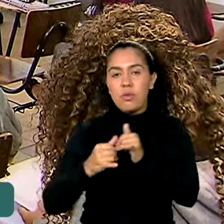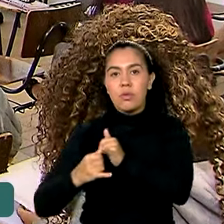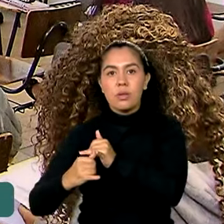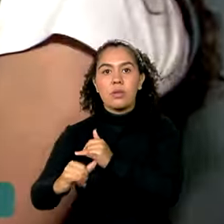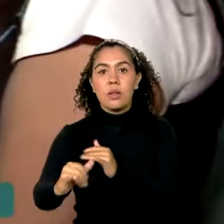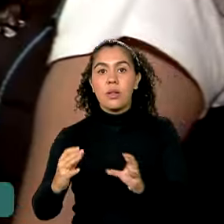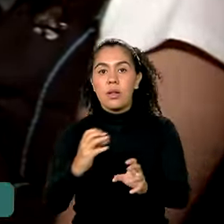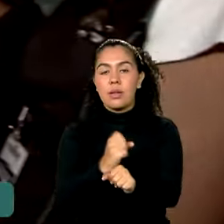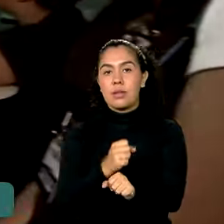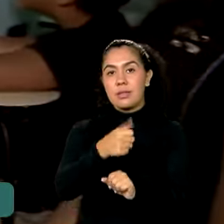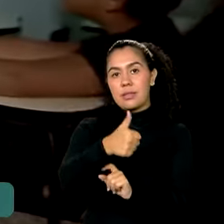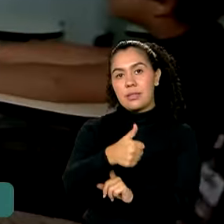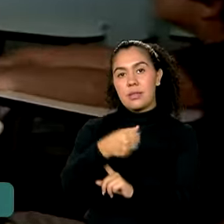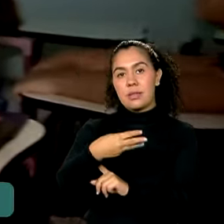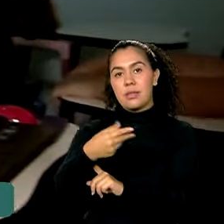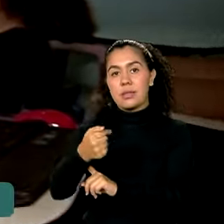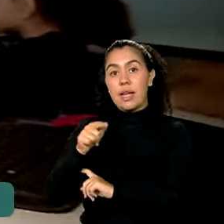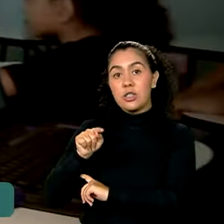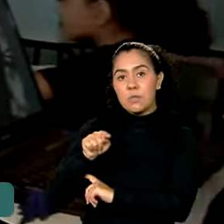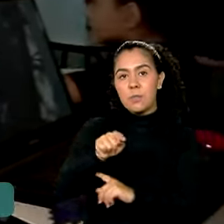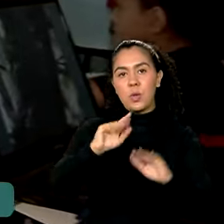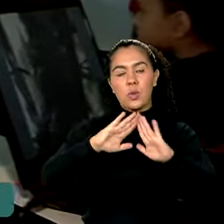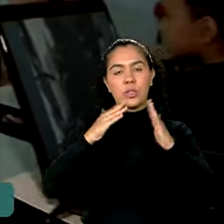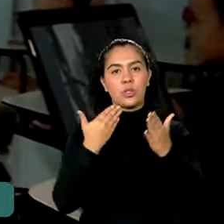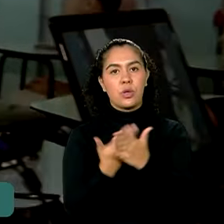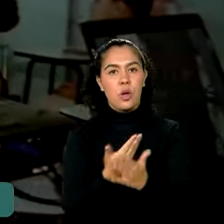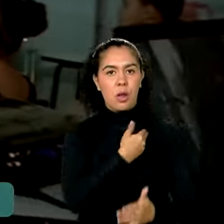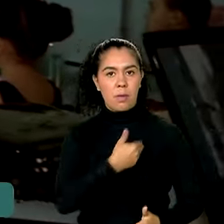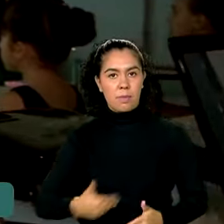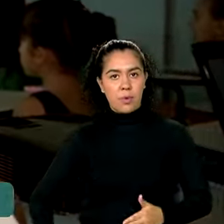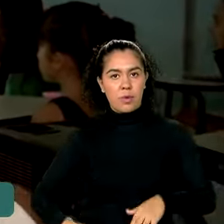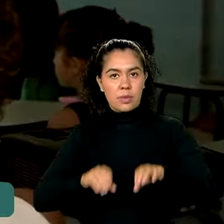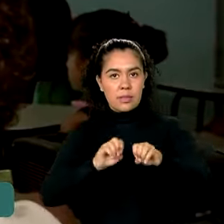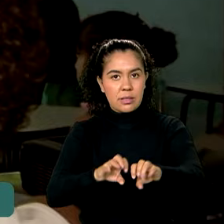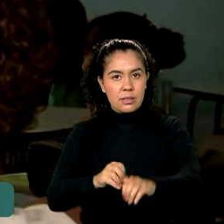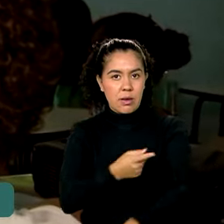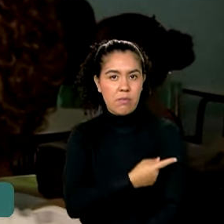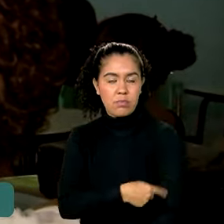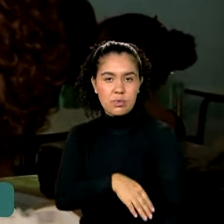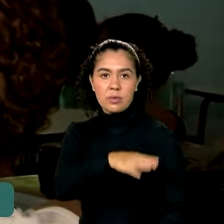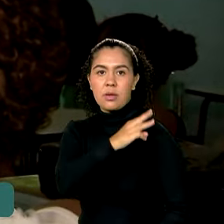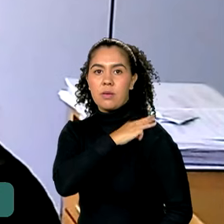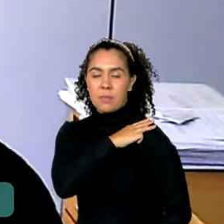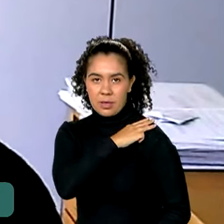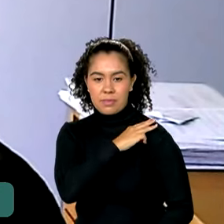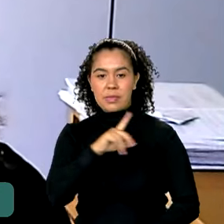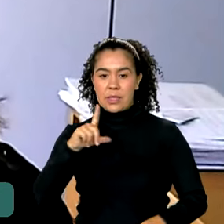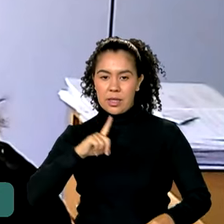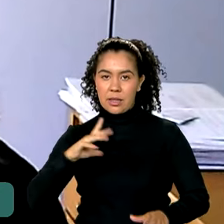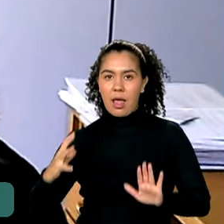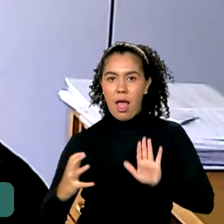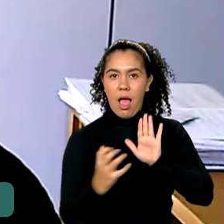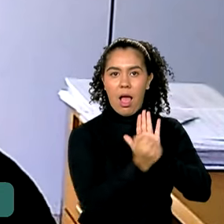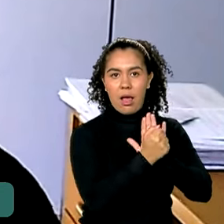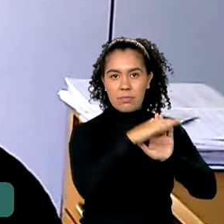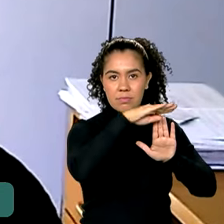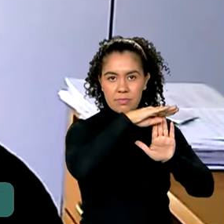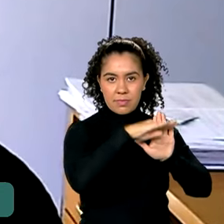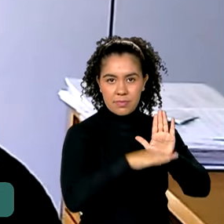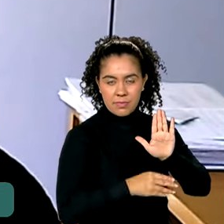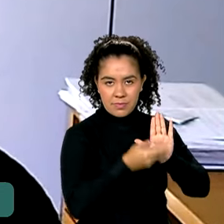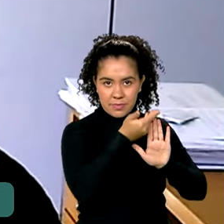137 mil escolas públicas de ensino básico que estão listadas no programa lá no norte ainda